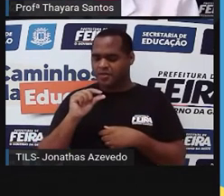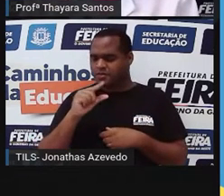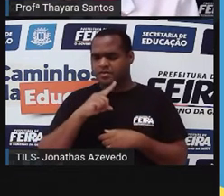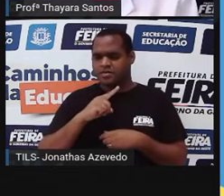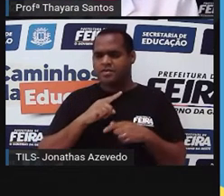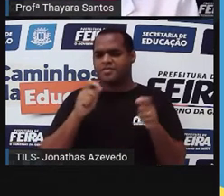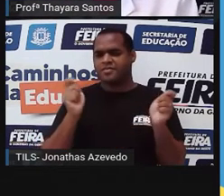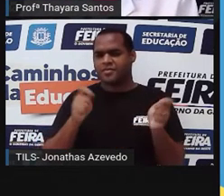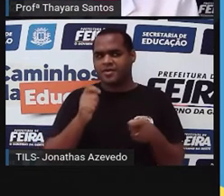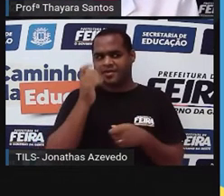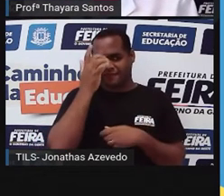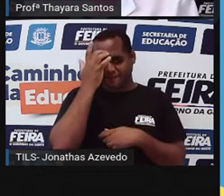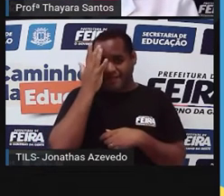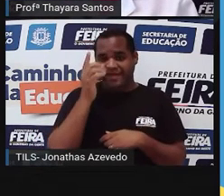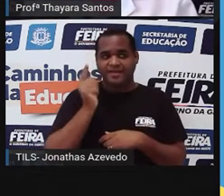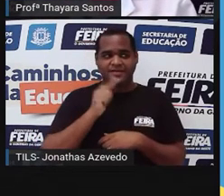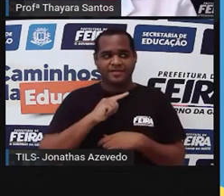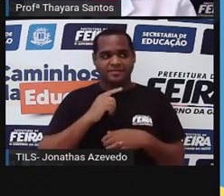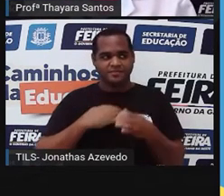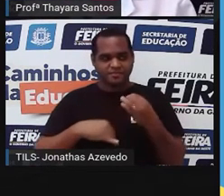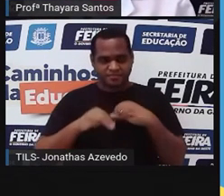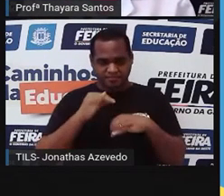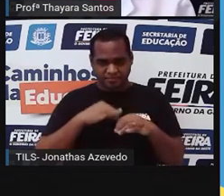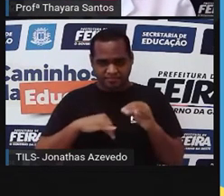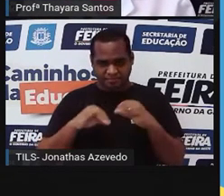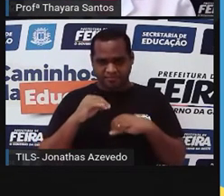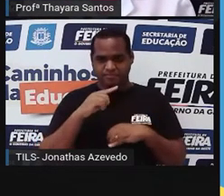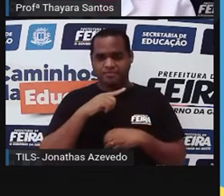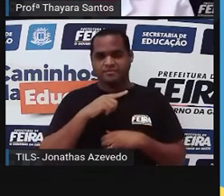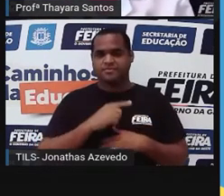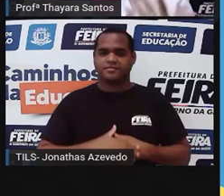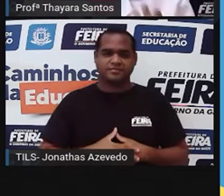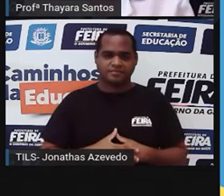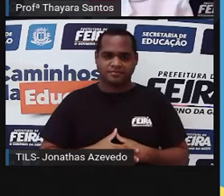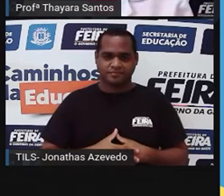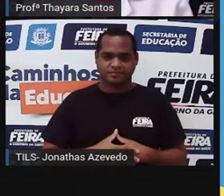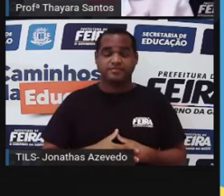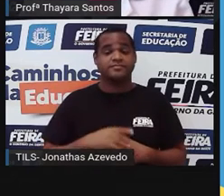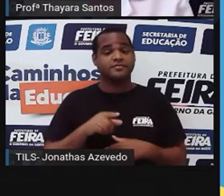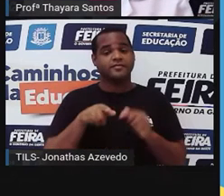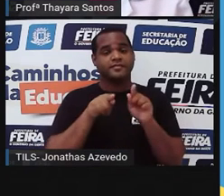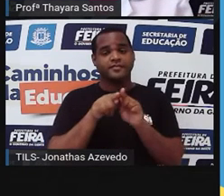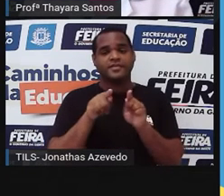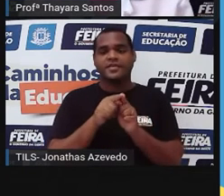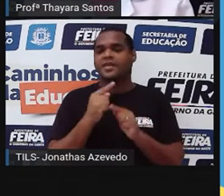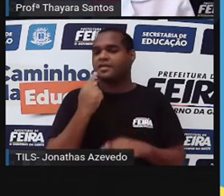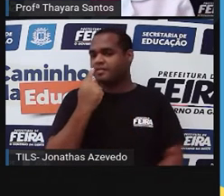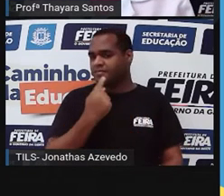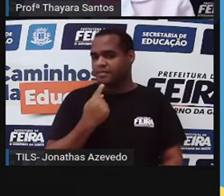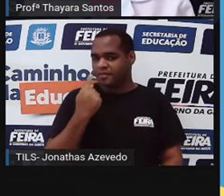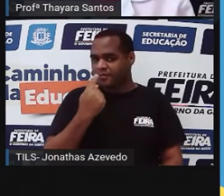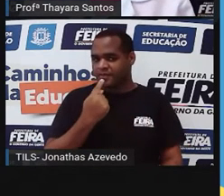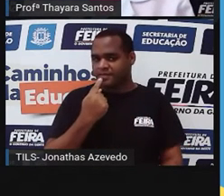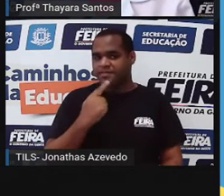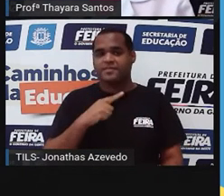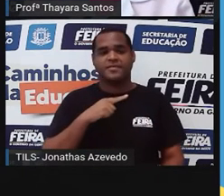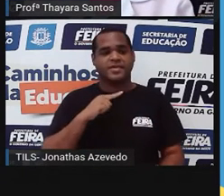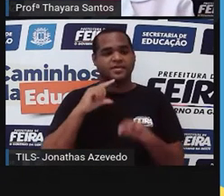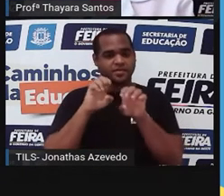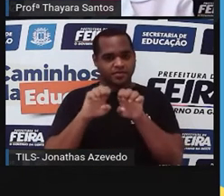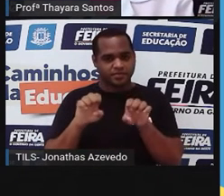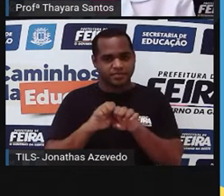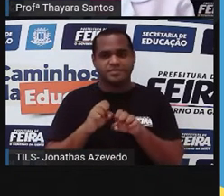facilitar a digestão química. É também na boca que a gente encontra uma outra estrutura que é muito